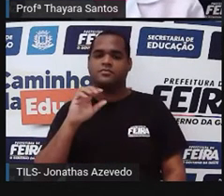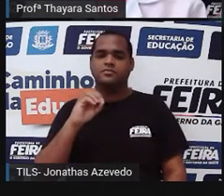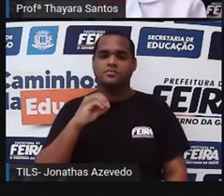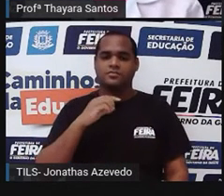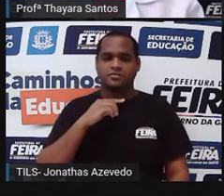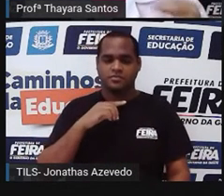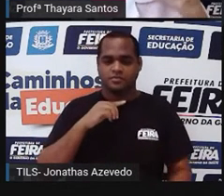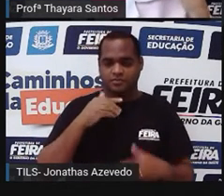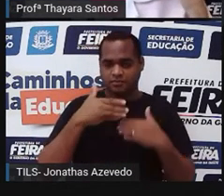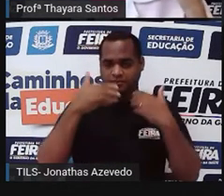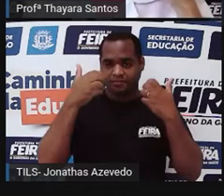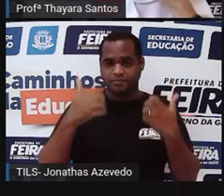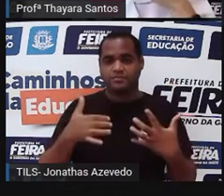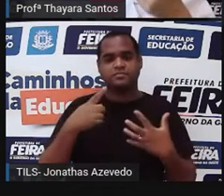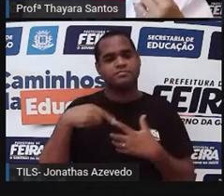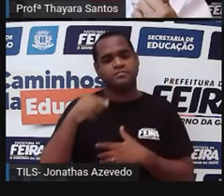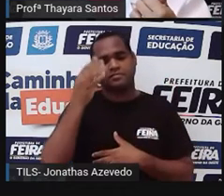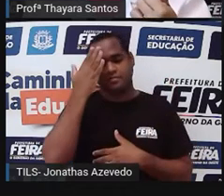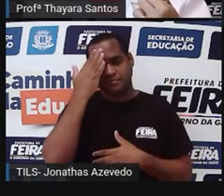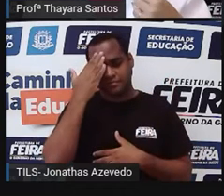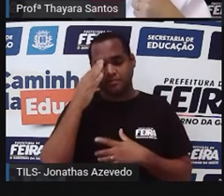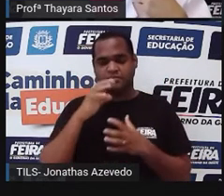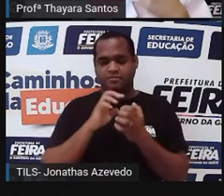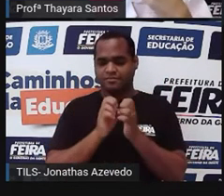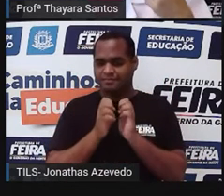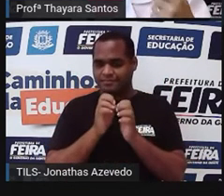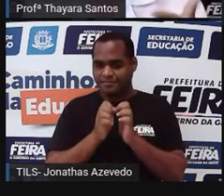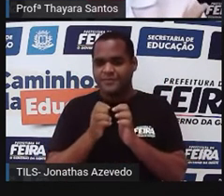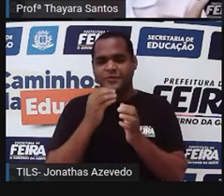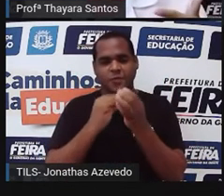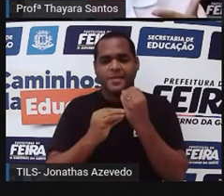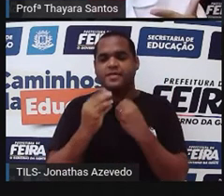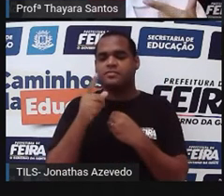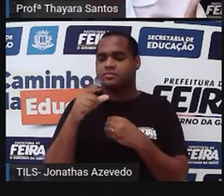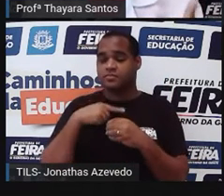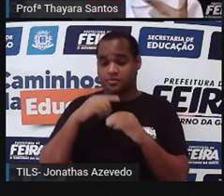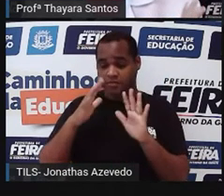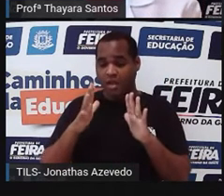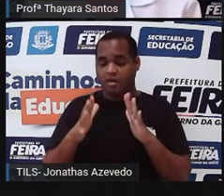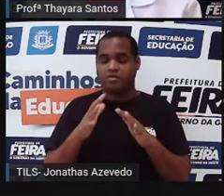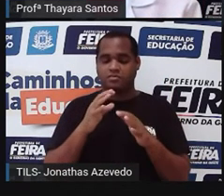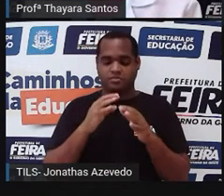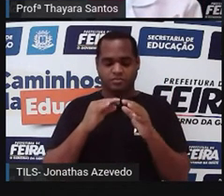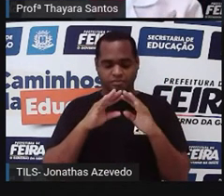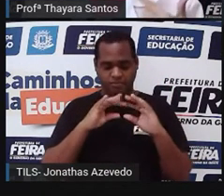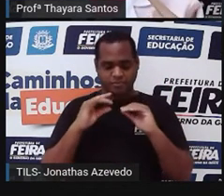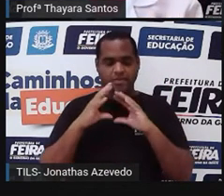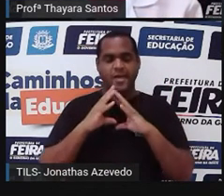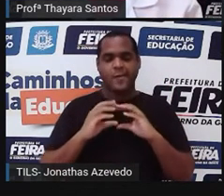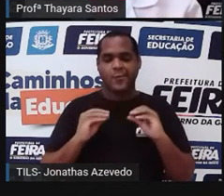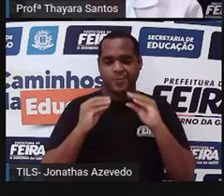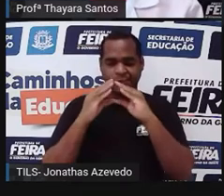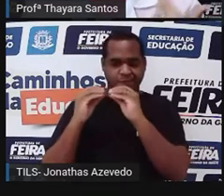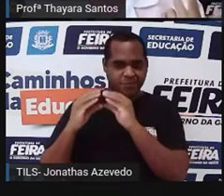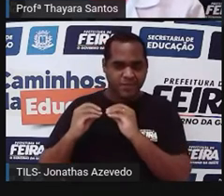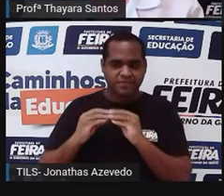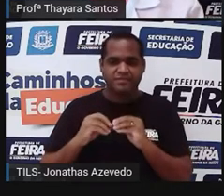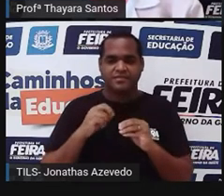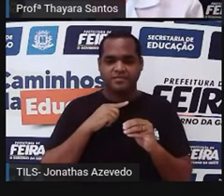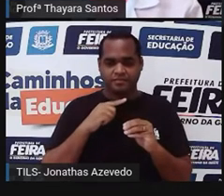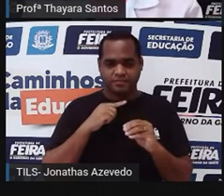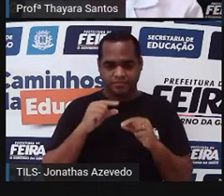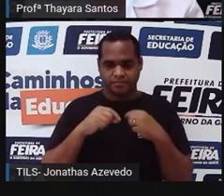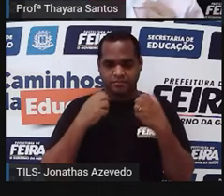Vamos seguindo. Então, a gente já triturou o alimento, já fez a digestão dos carboidratos, de parte dos carboidratos na boca, na